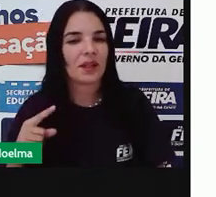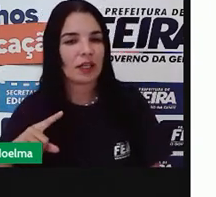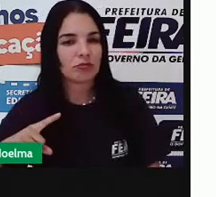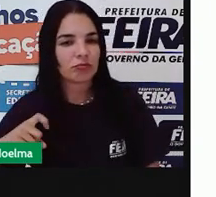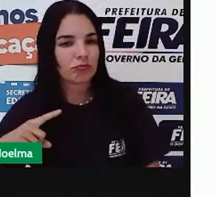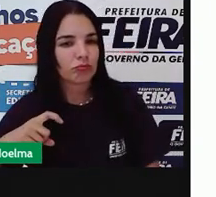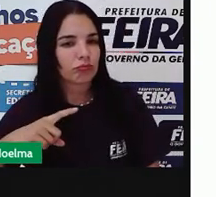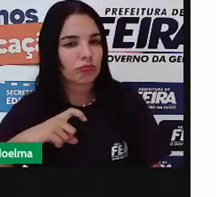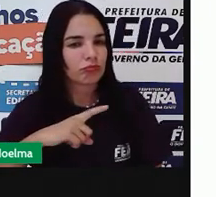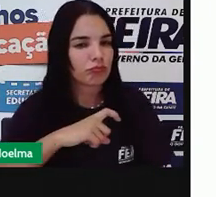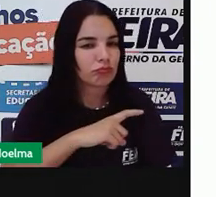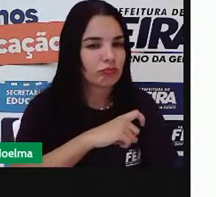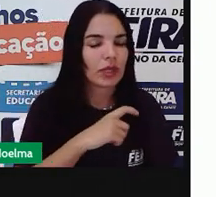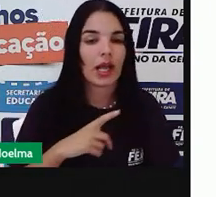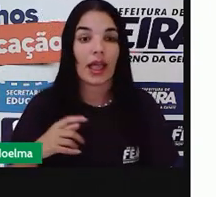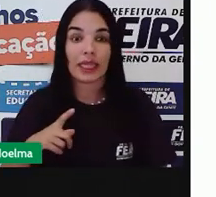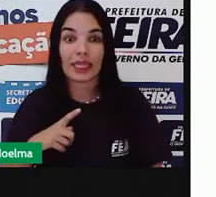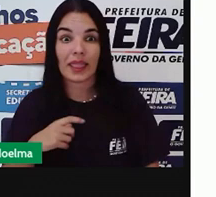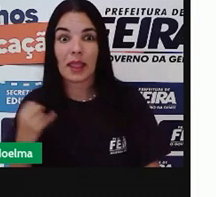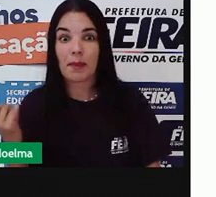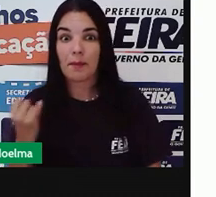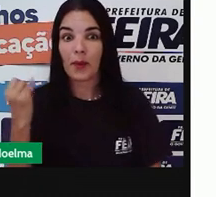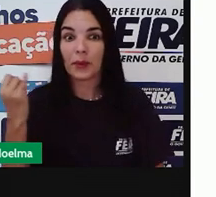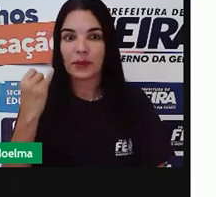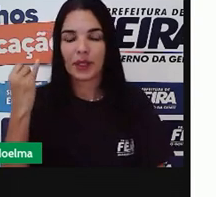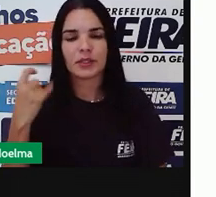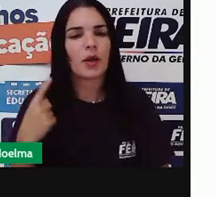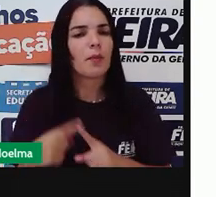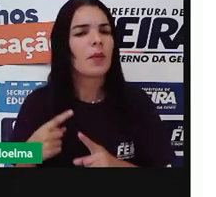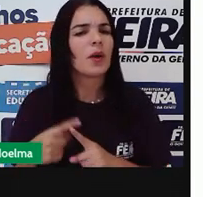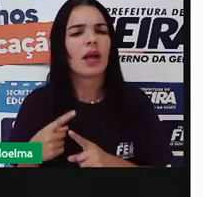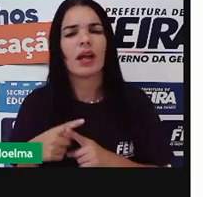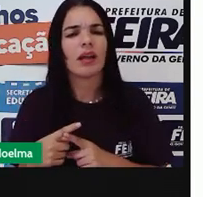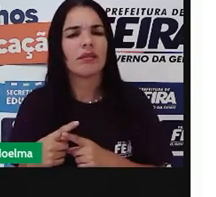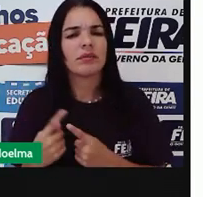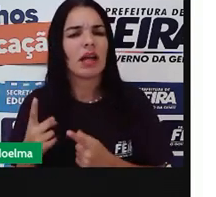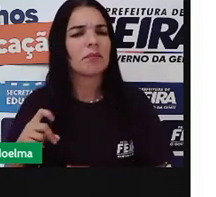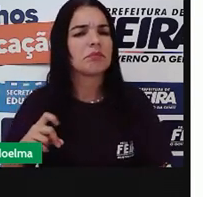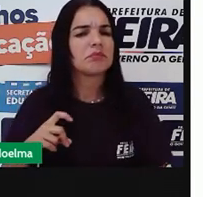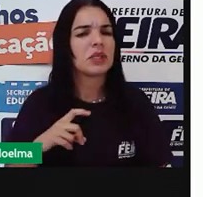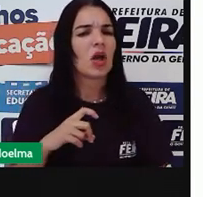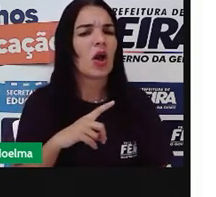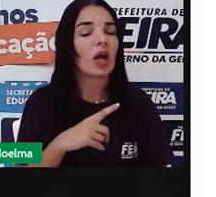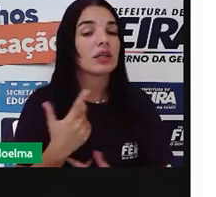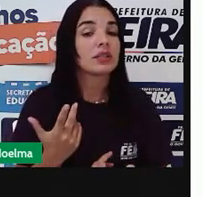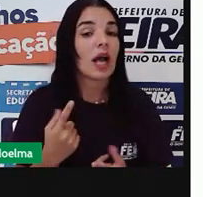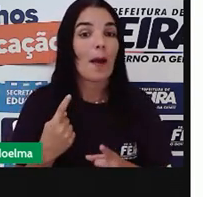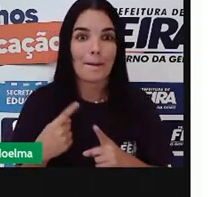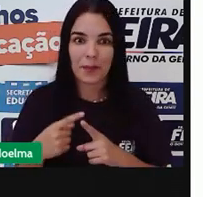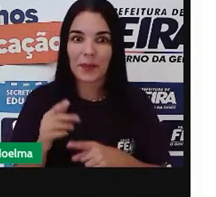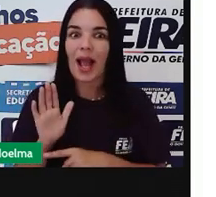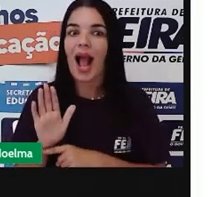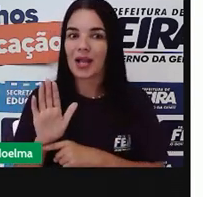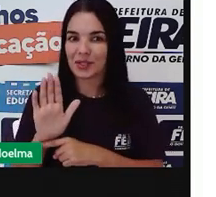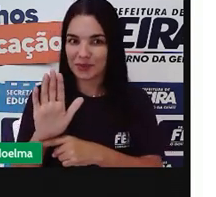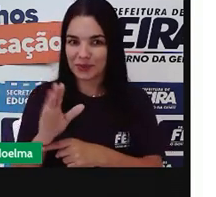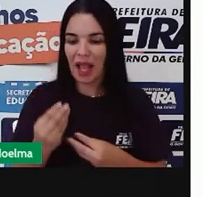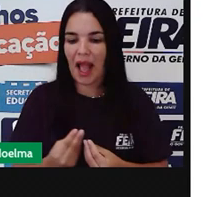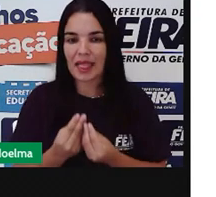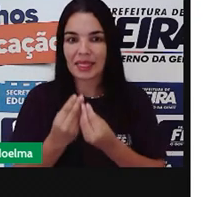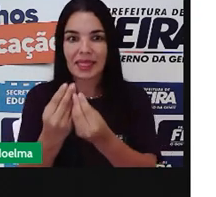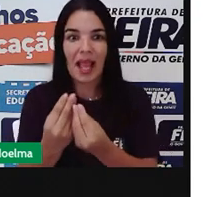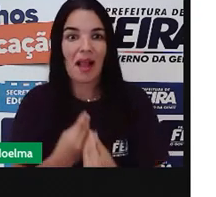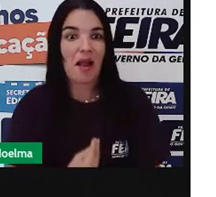extremamente importantes para o solo. Por que as minhotas são importantes, porque elas ajudam a alimentar o solo. As